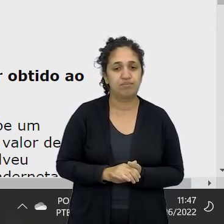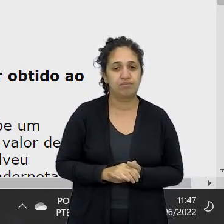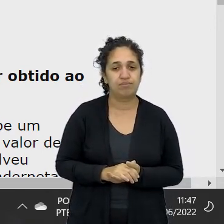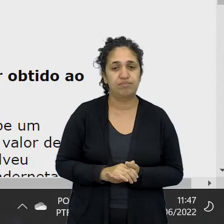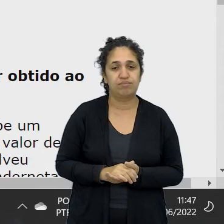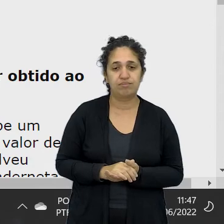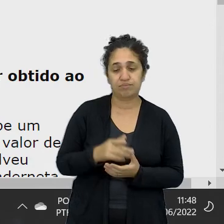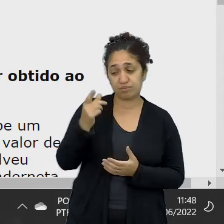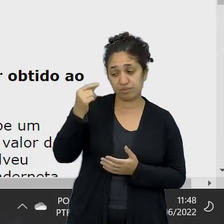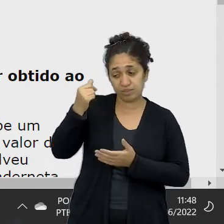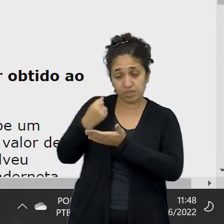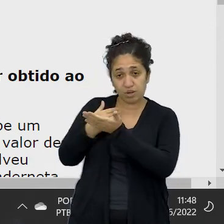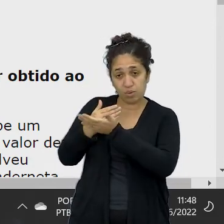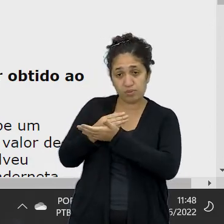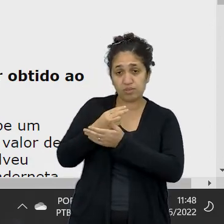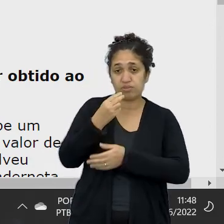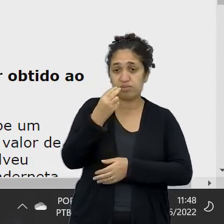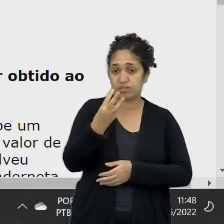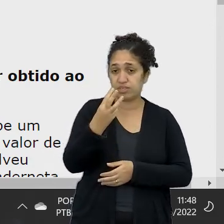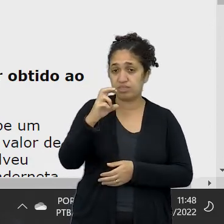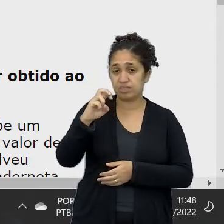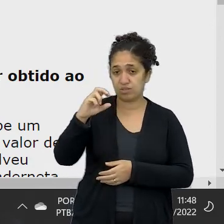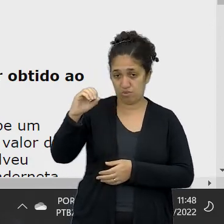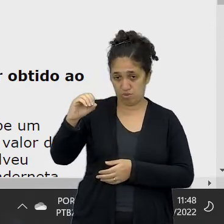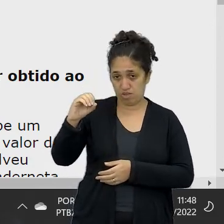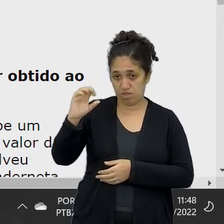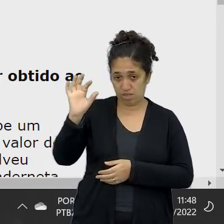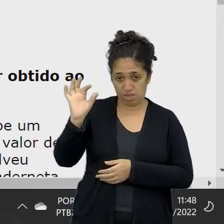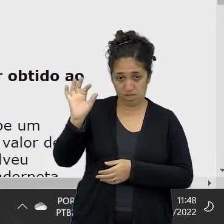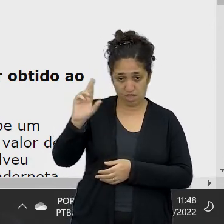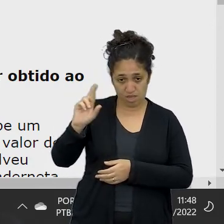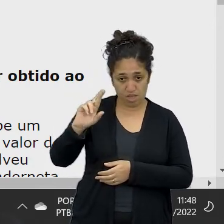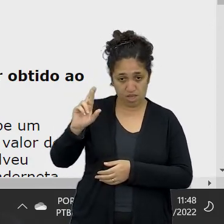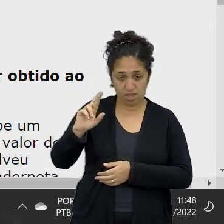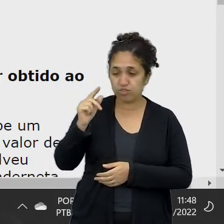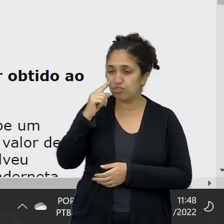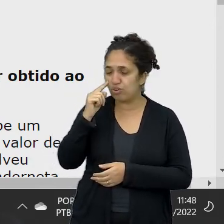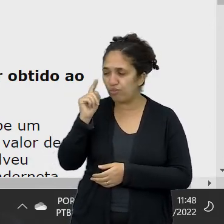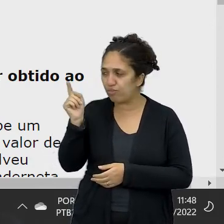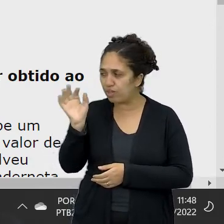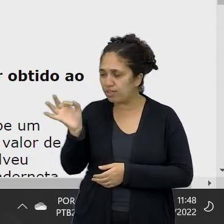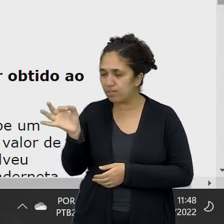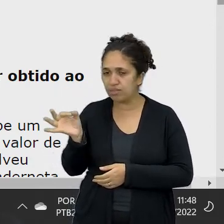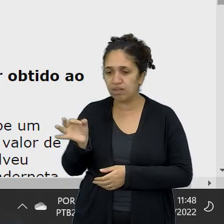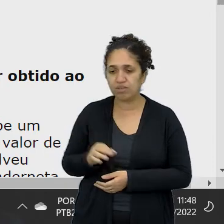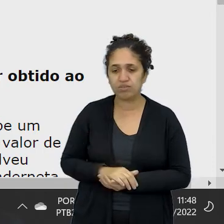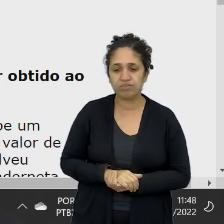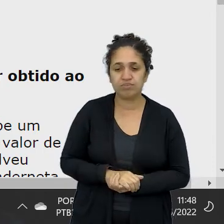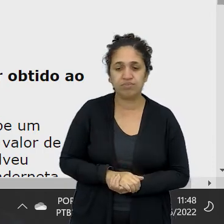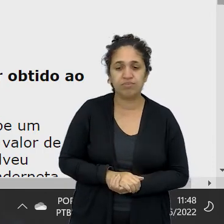Aqui foi R$ 350,00, deixa eu ver se foi mesmo, R$ 350,00.